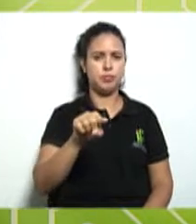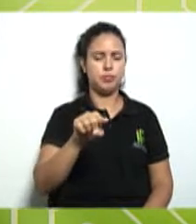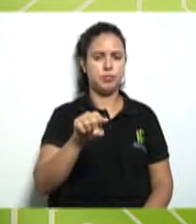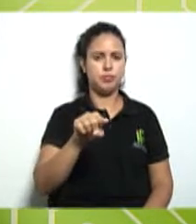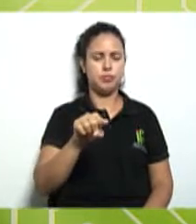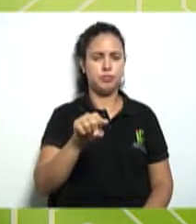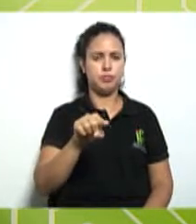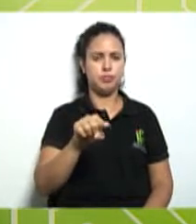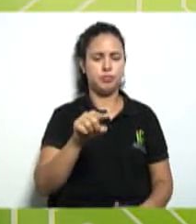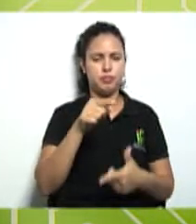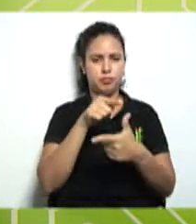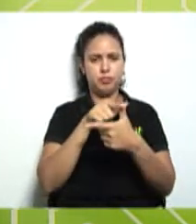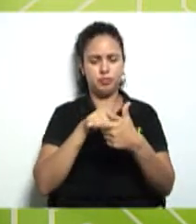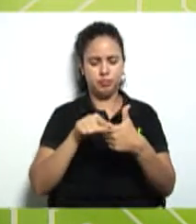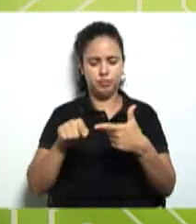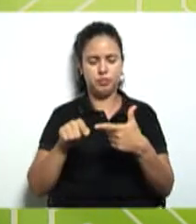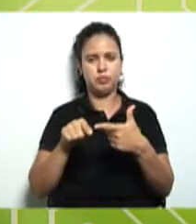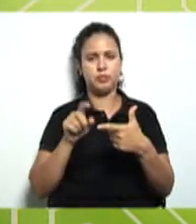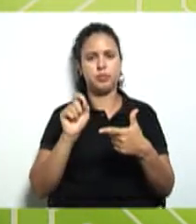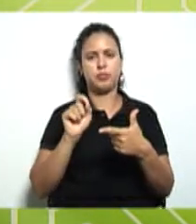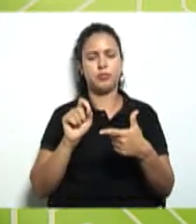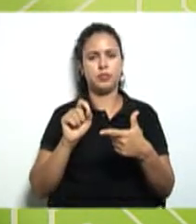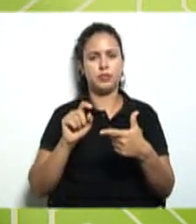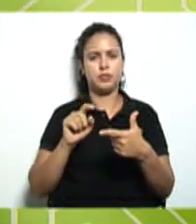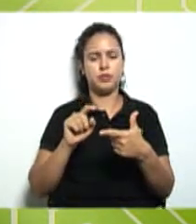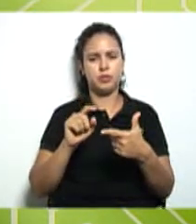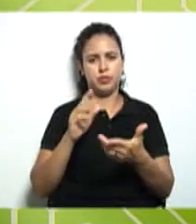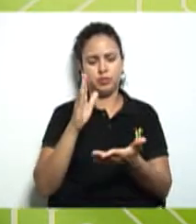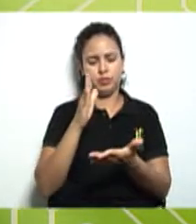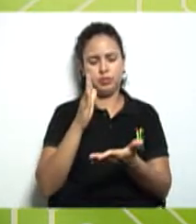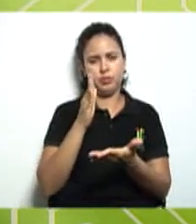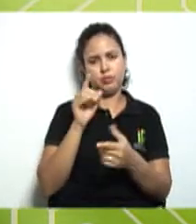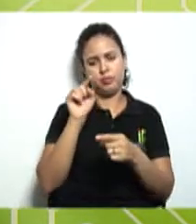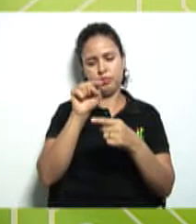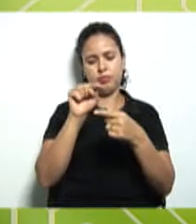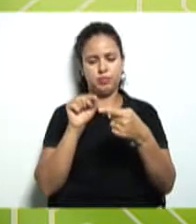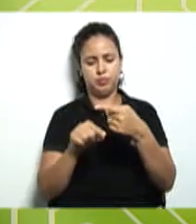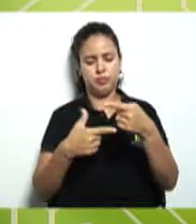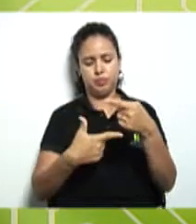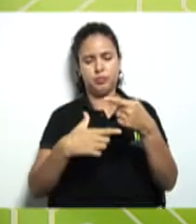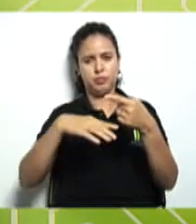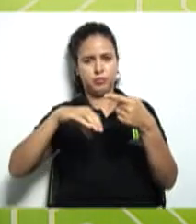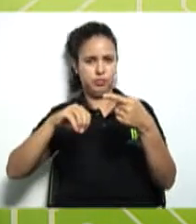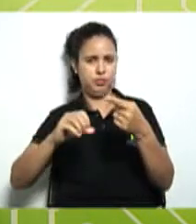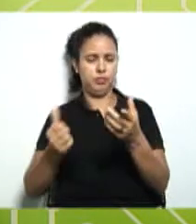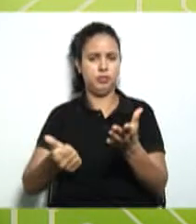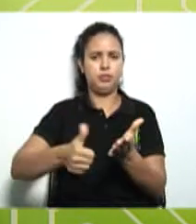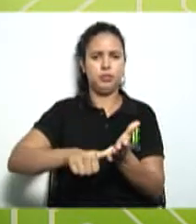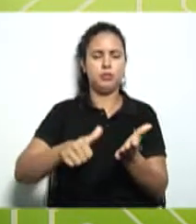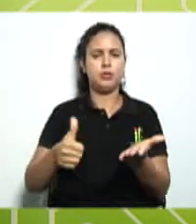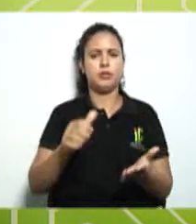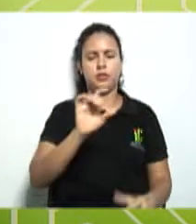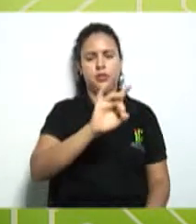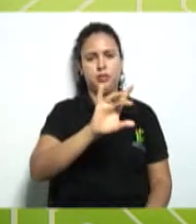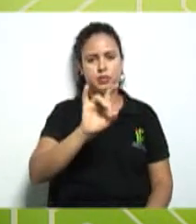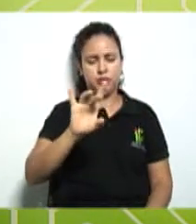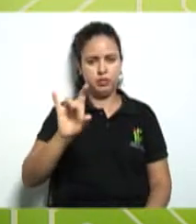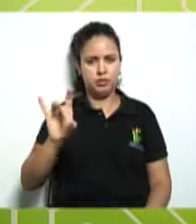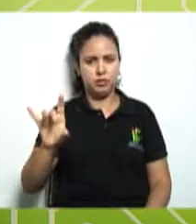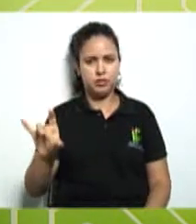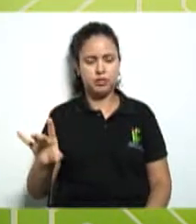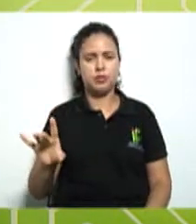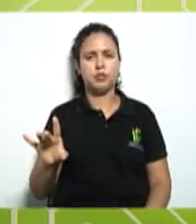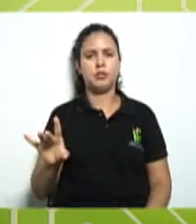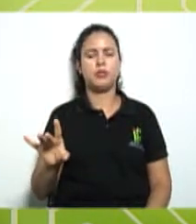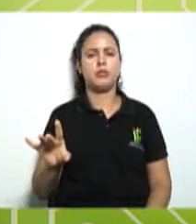serão dividido entre esses 20 cooperados então cada um então esse aqui que seria bem